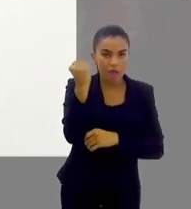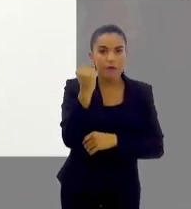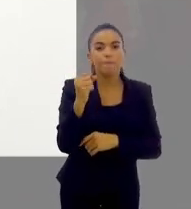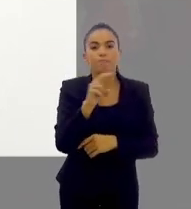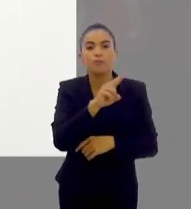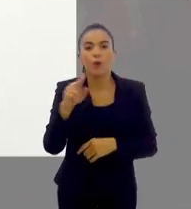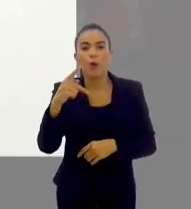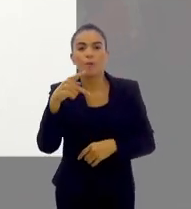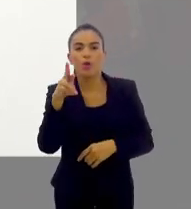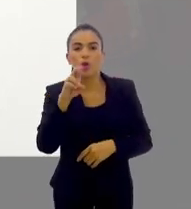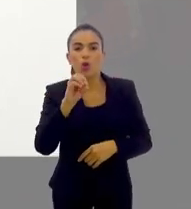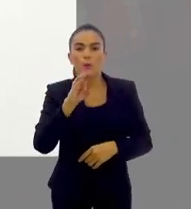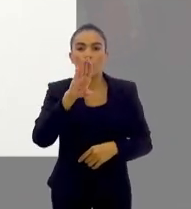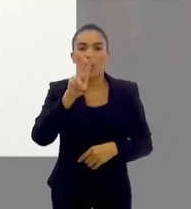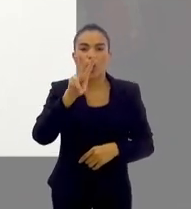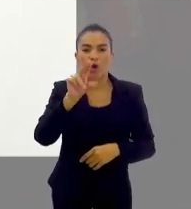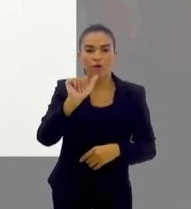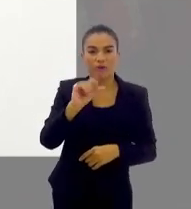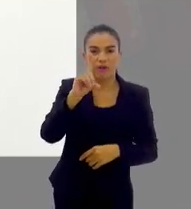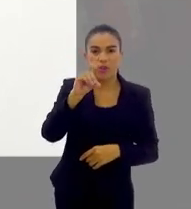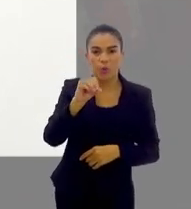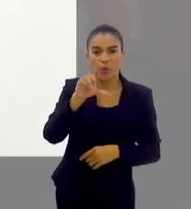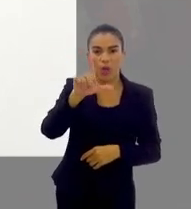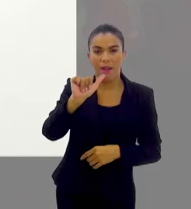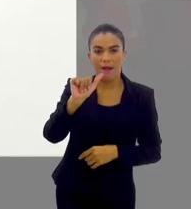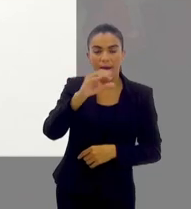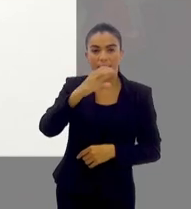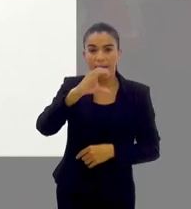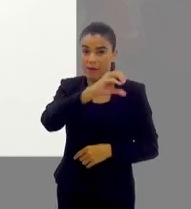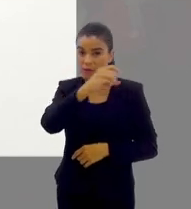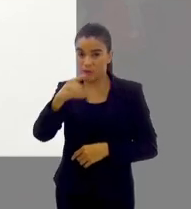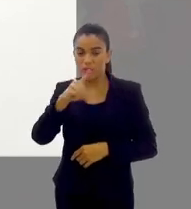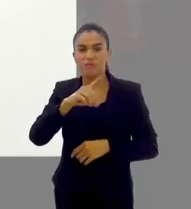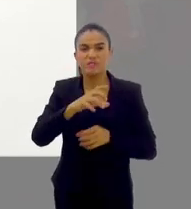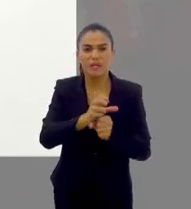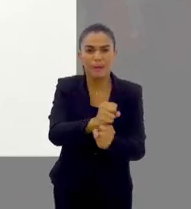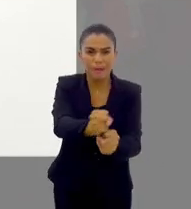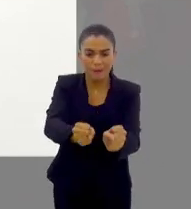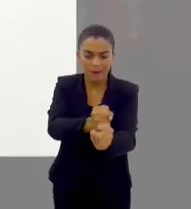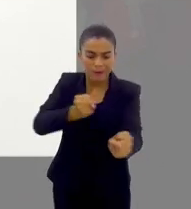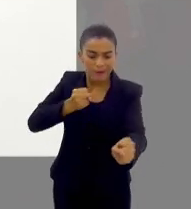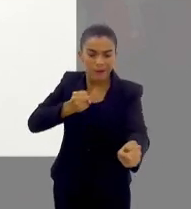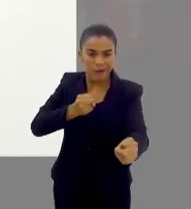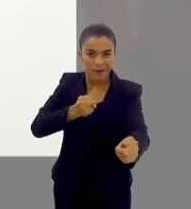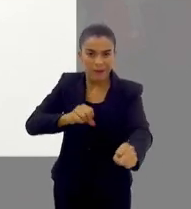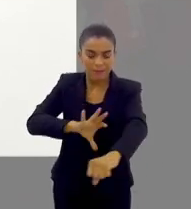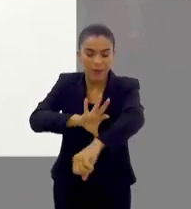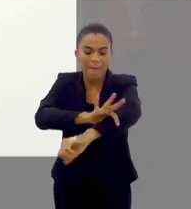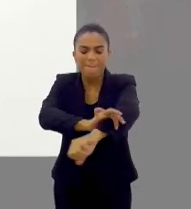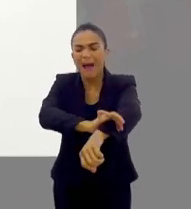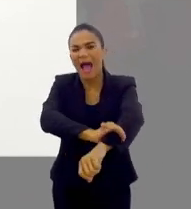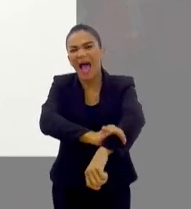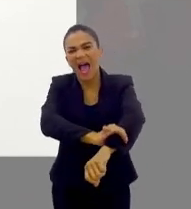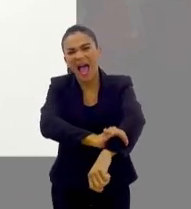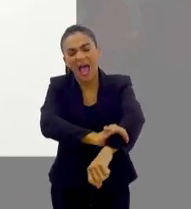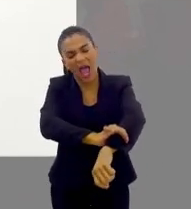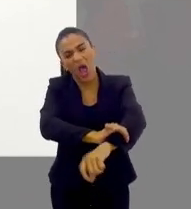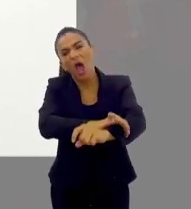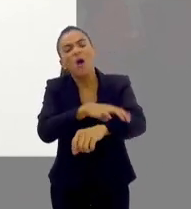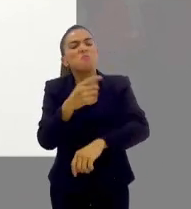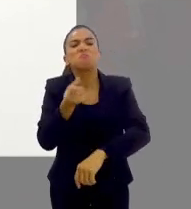evoluir para uma forma mais grave, que você, basicamente, faz uma compressão ali do braço por